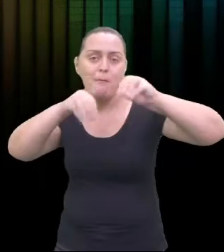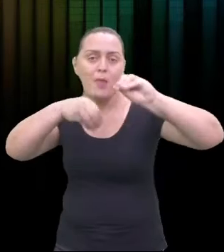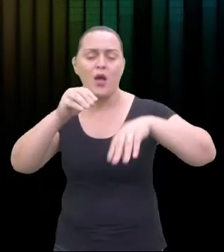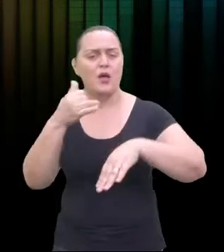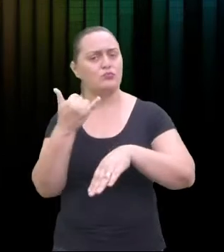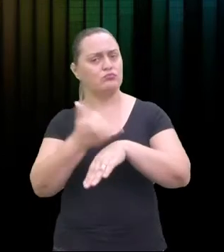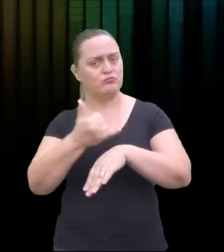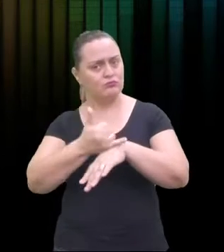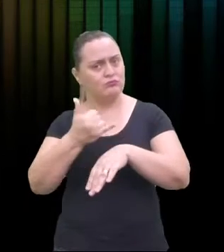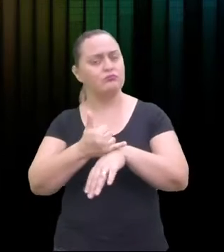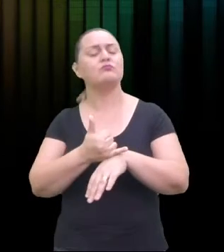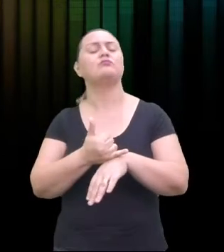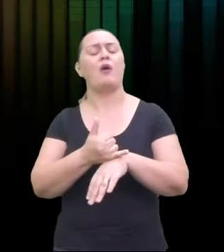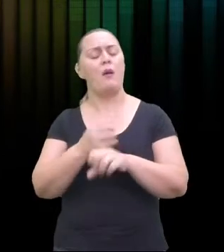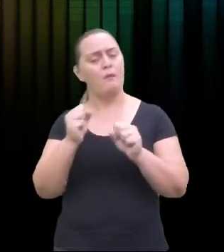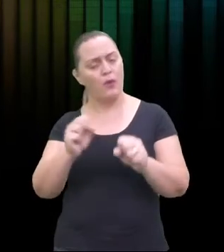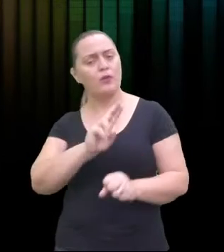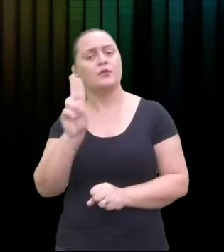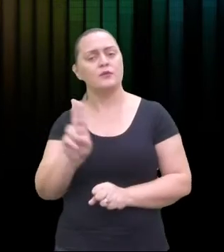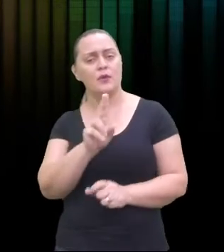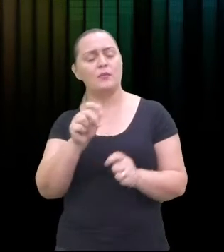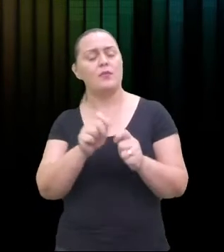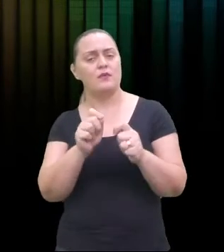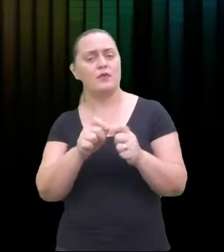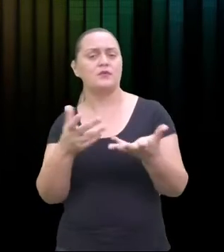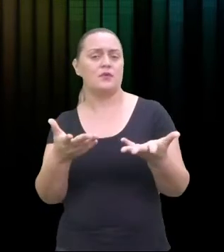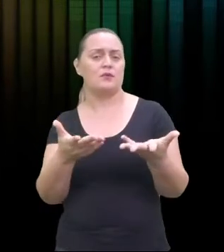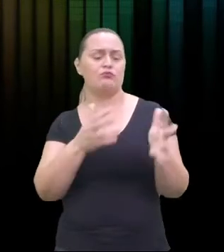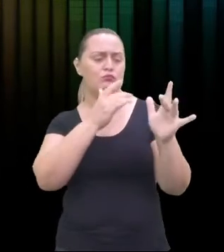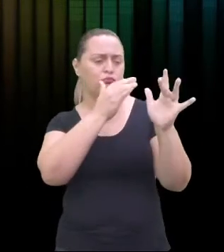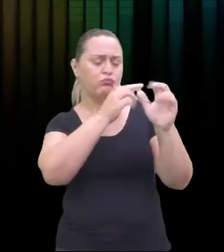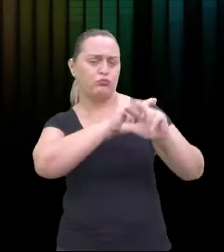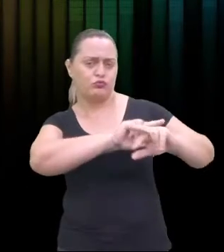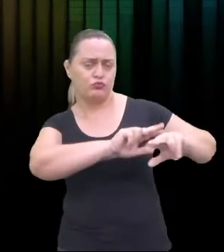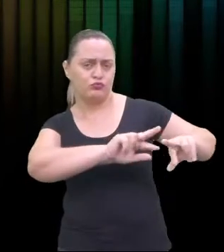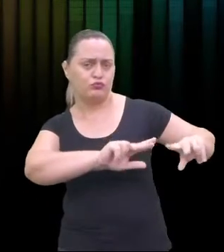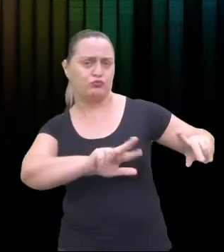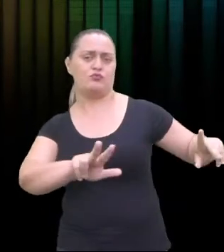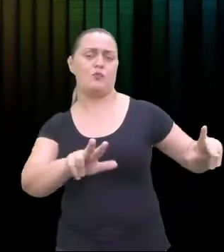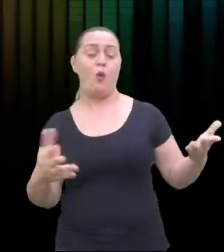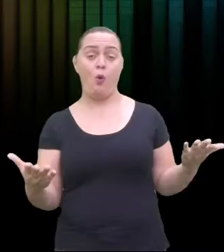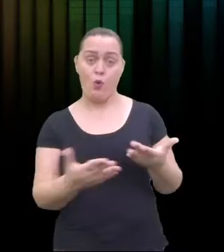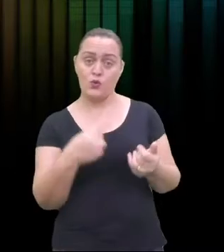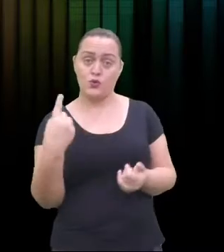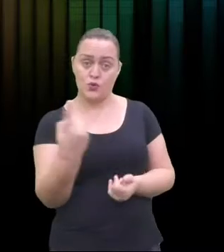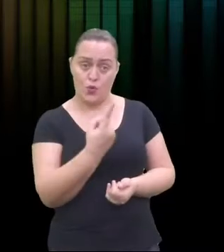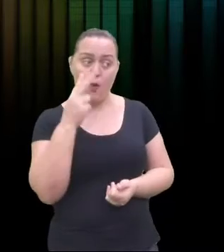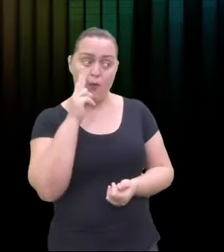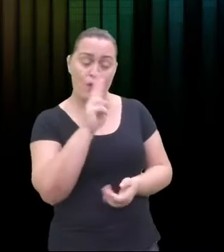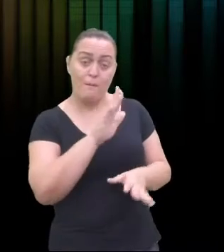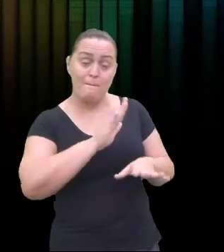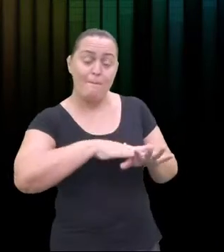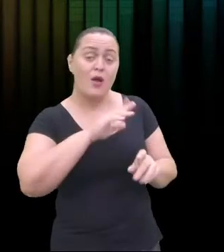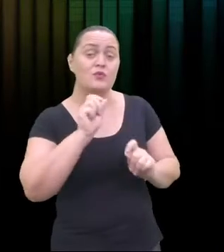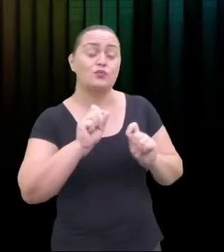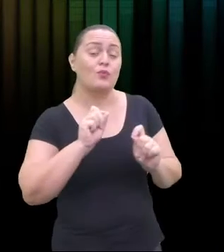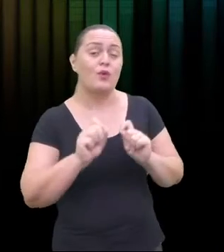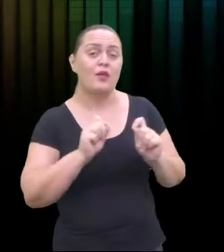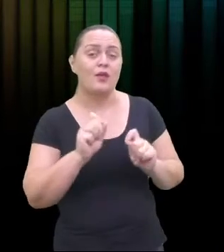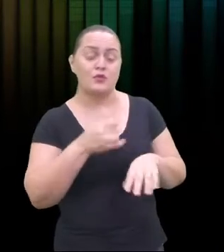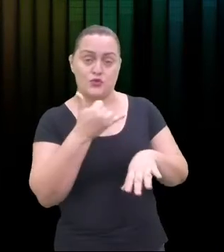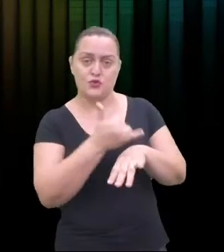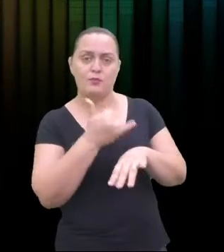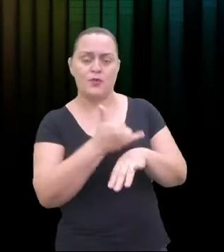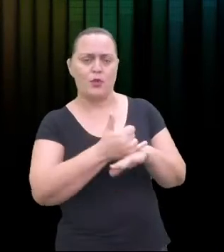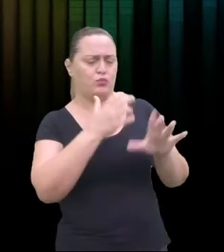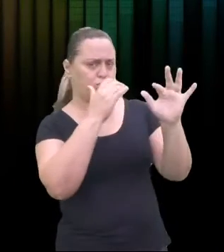muito comum. Hoje em dia, nós vemos mais de metal do que de madeira. Os instrumentos de sopro